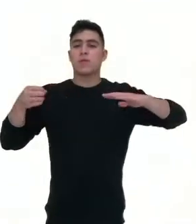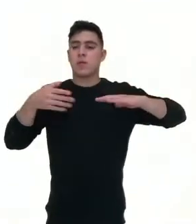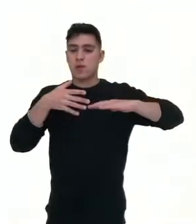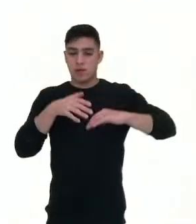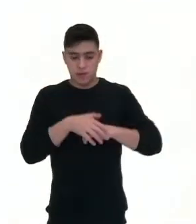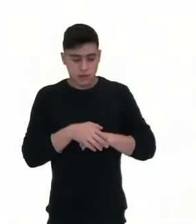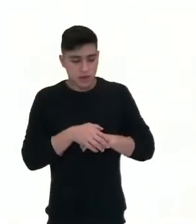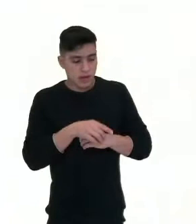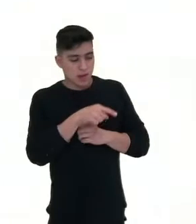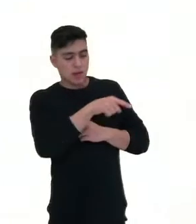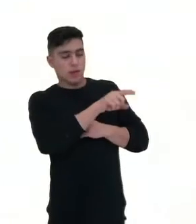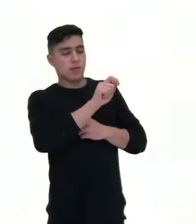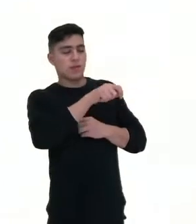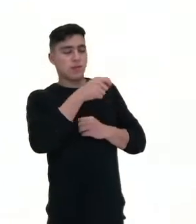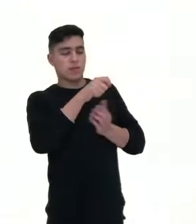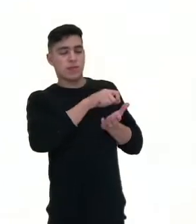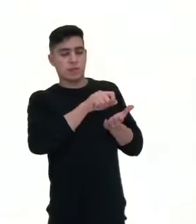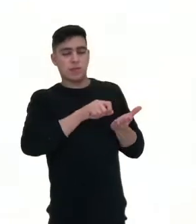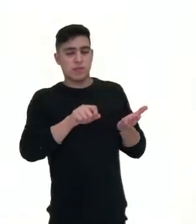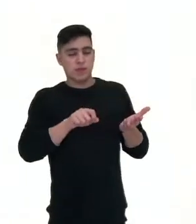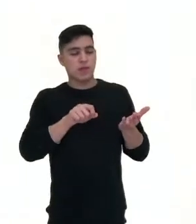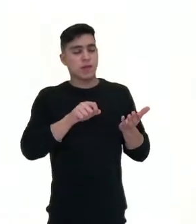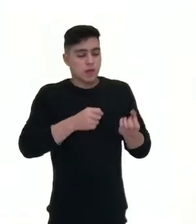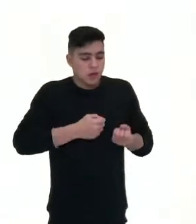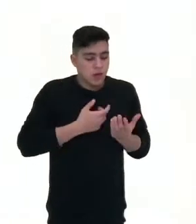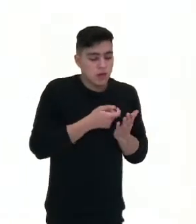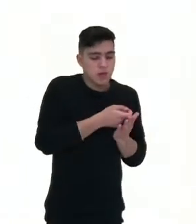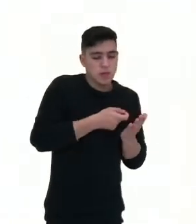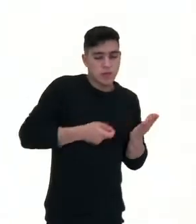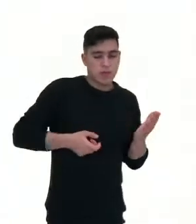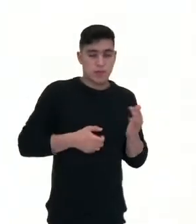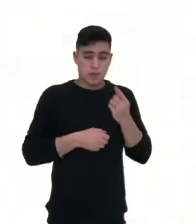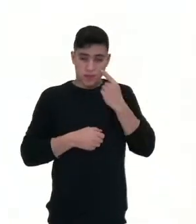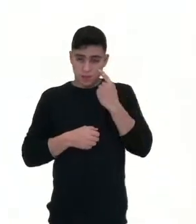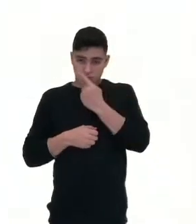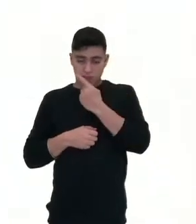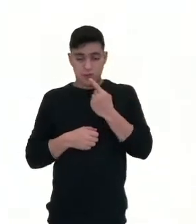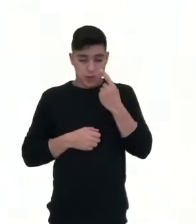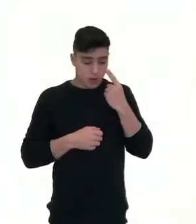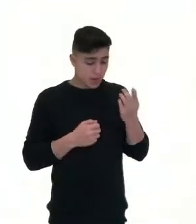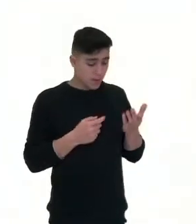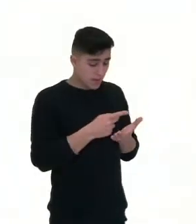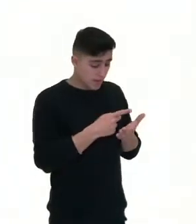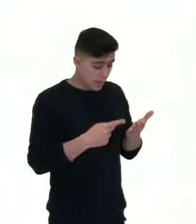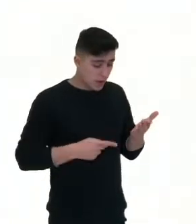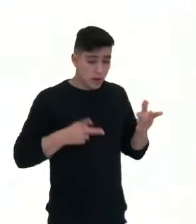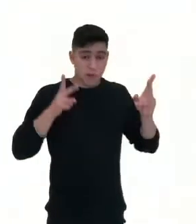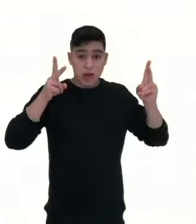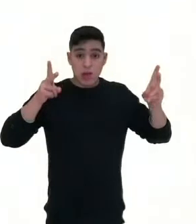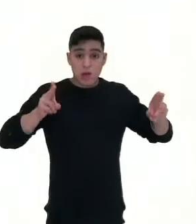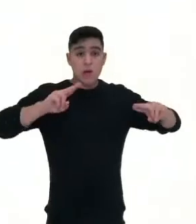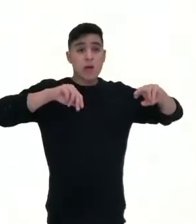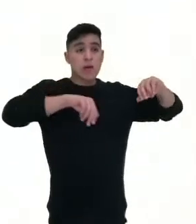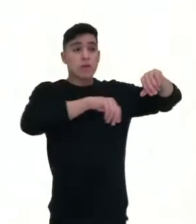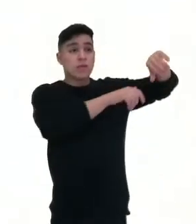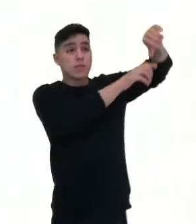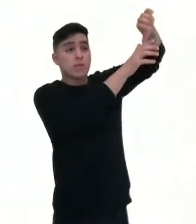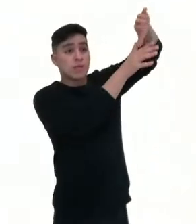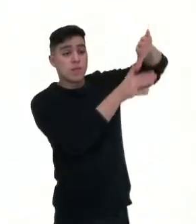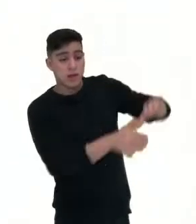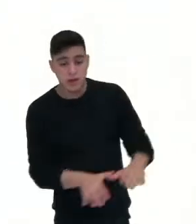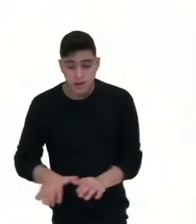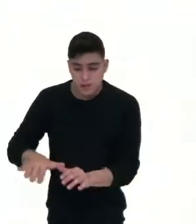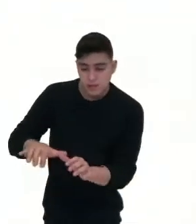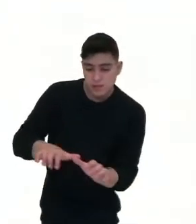sobre o fazer poético. Olha um trecho. Os poemas são pássaros que chegam não se sabe de onde